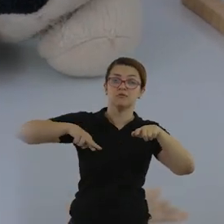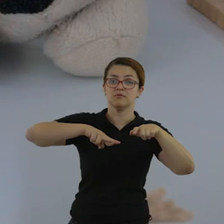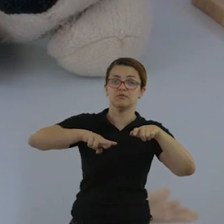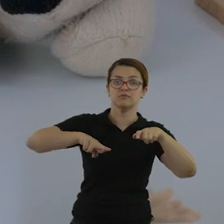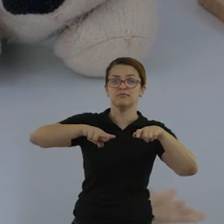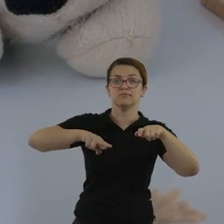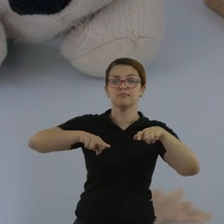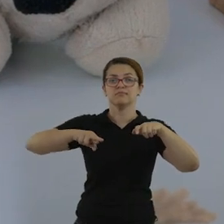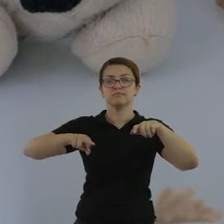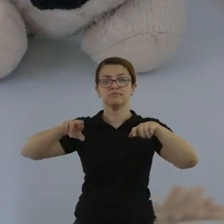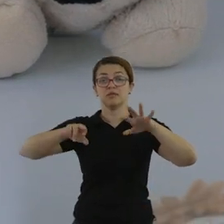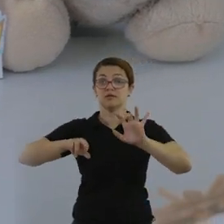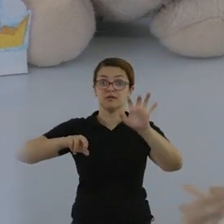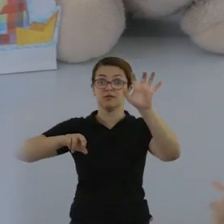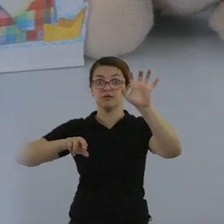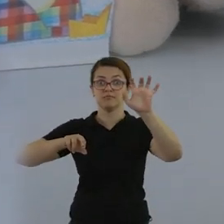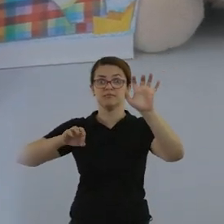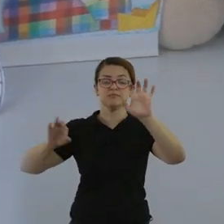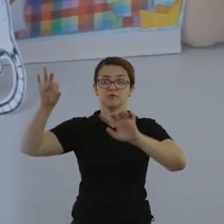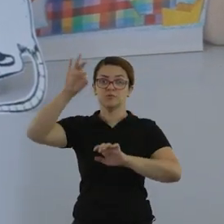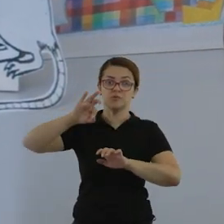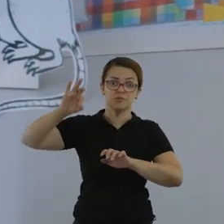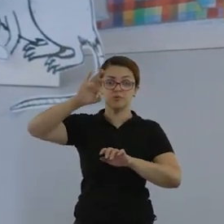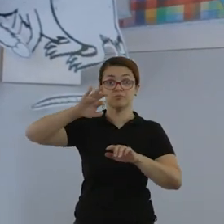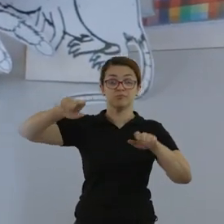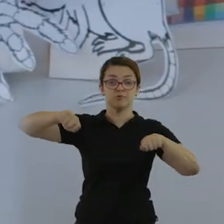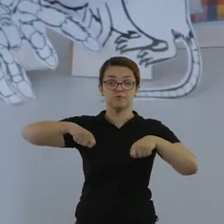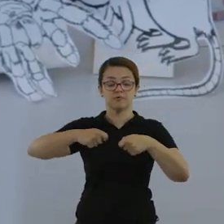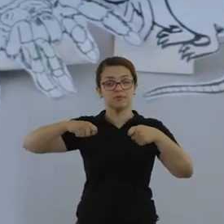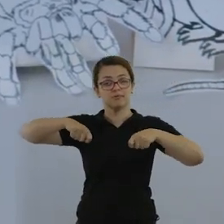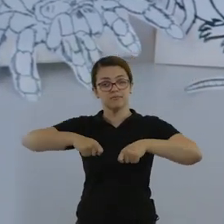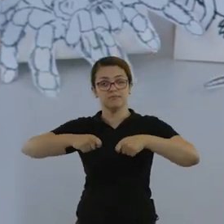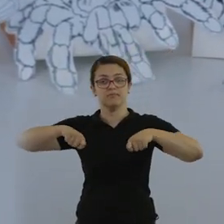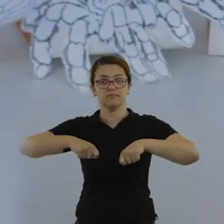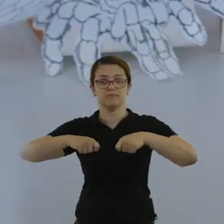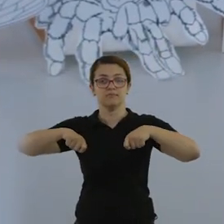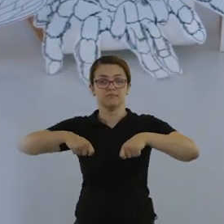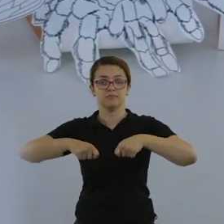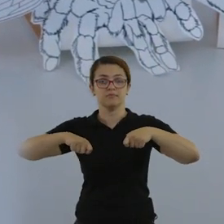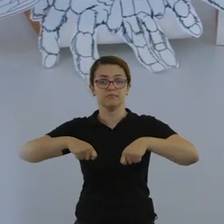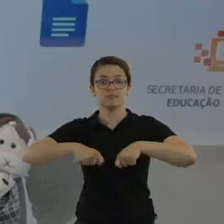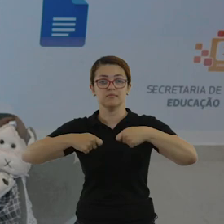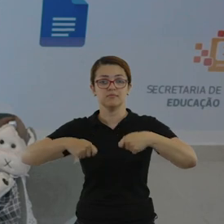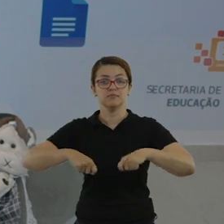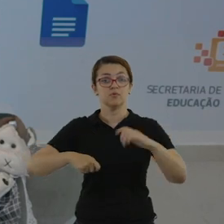O gato no rato, rato na aranha, aranha na mosca, a mosca na velha, a velha afiar.